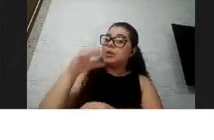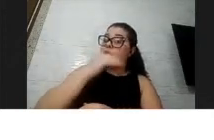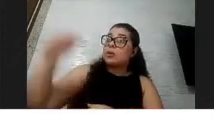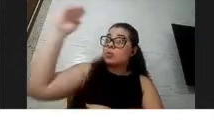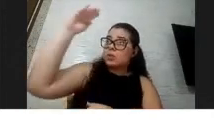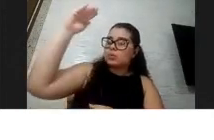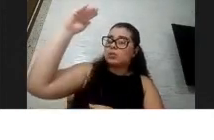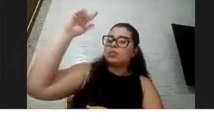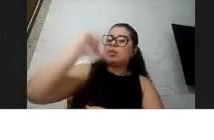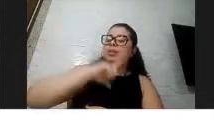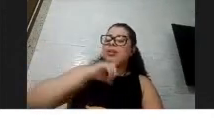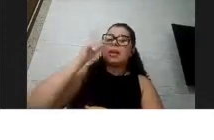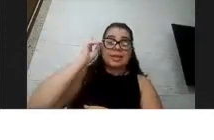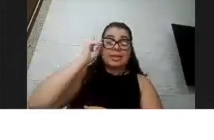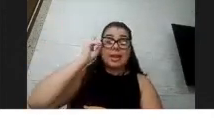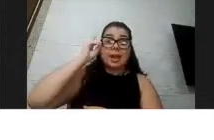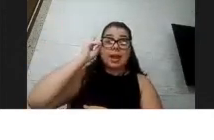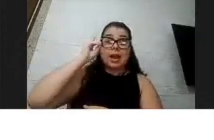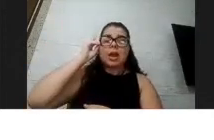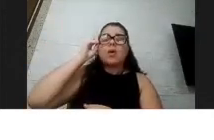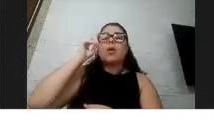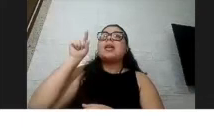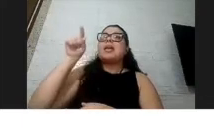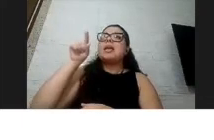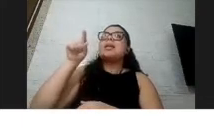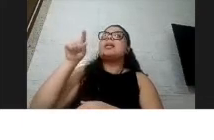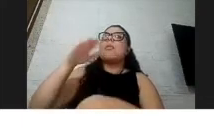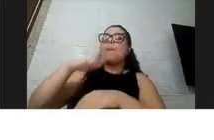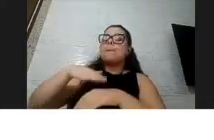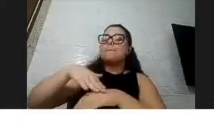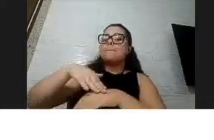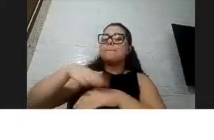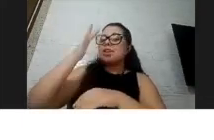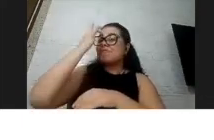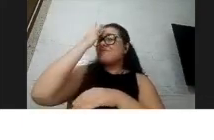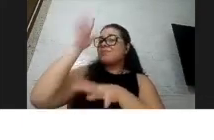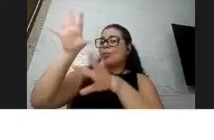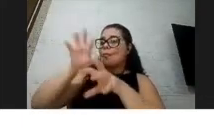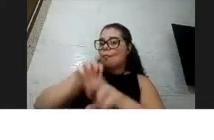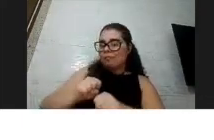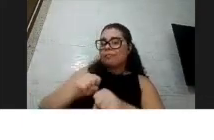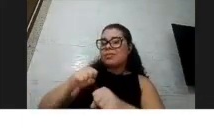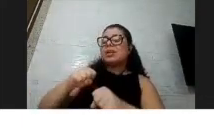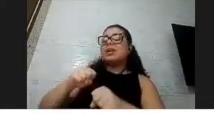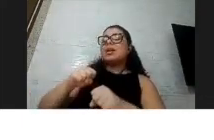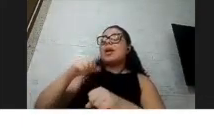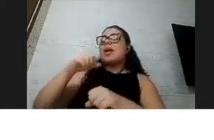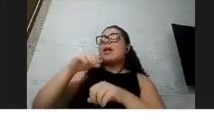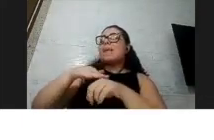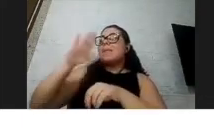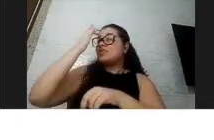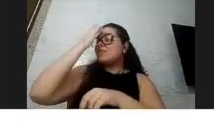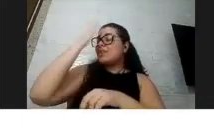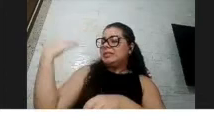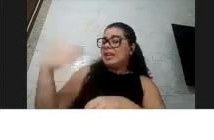têm uma chance maior de gravidade se infectados e para as crianças a gente ainda não tem essa resposta